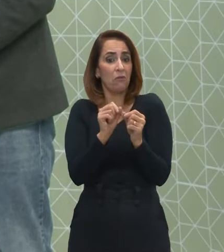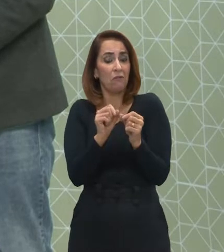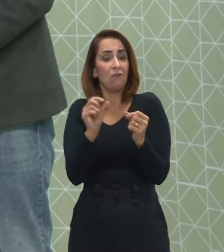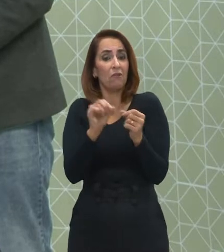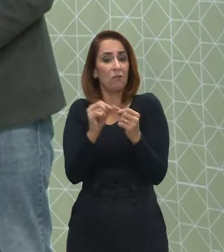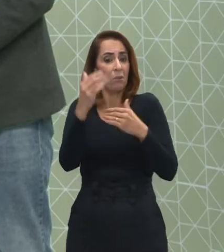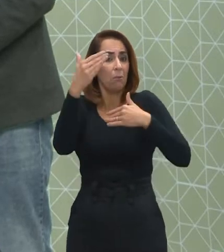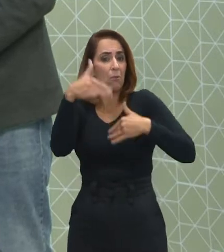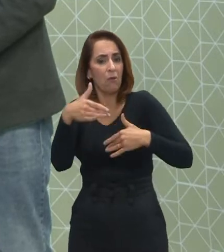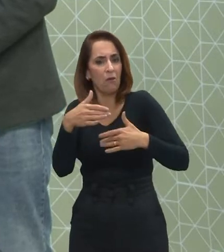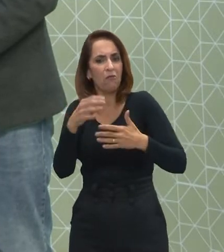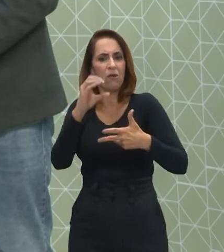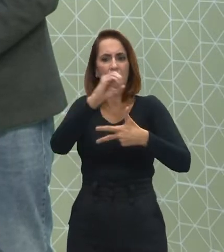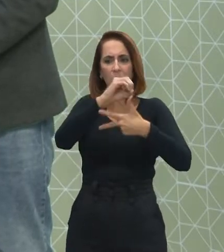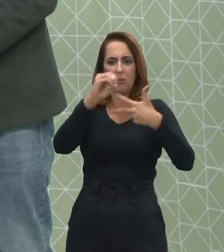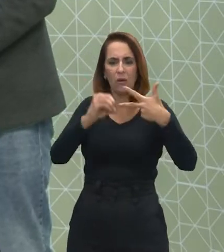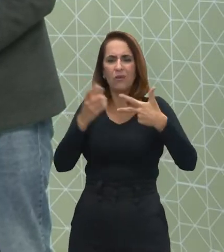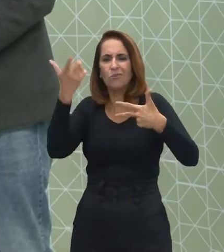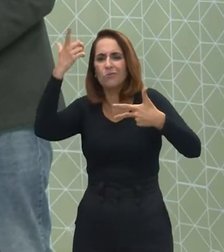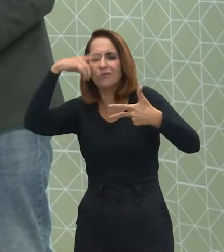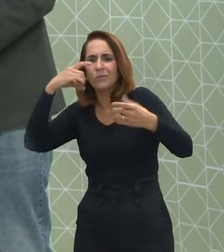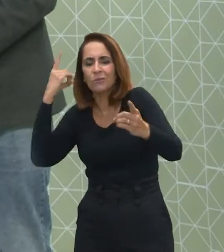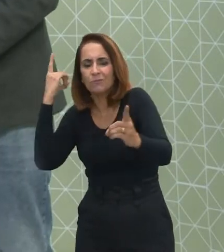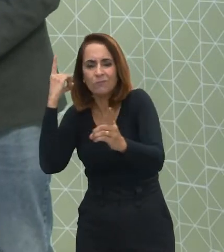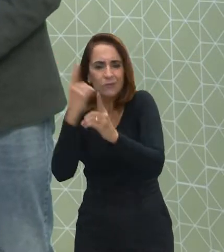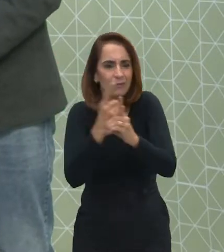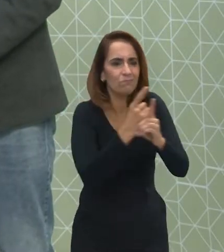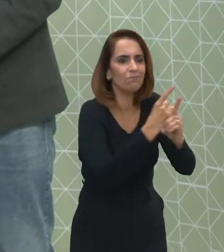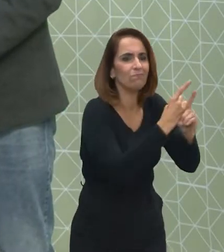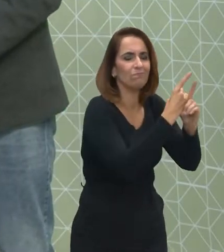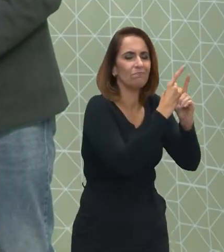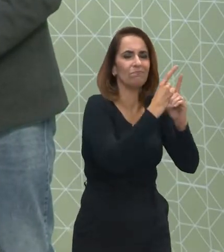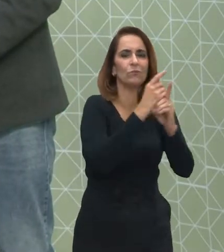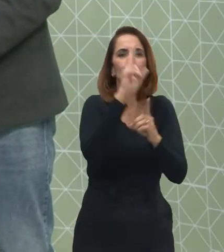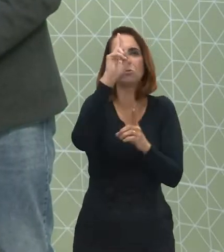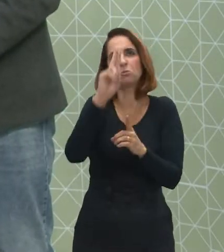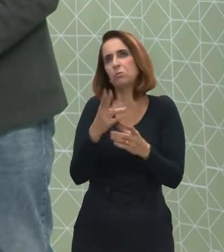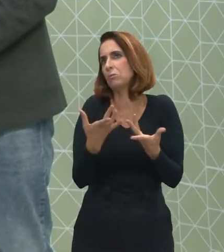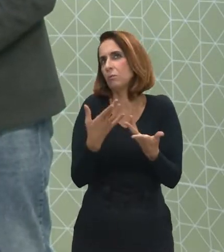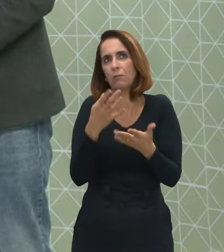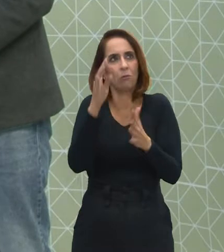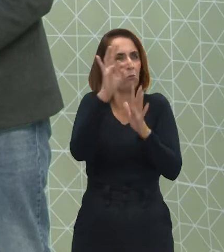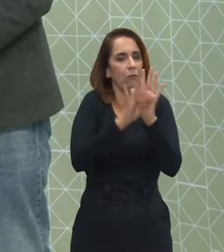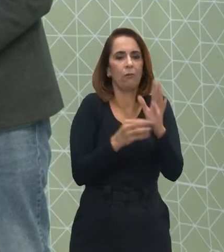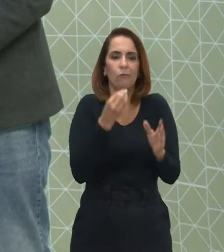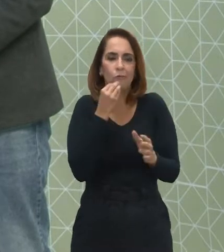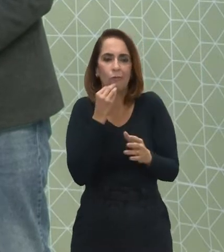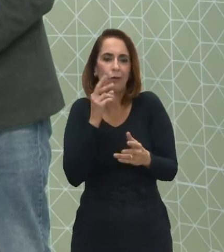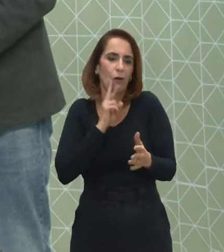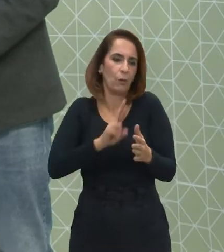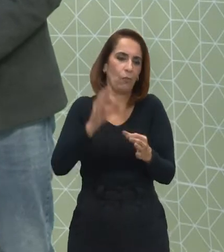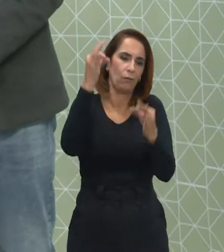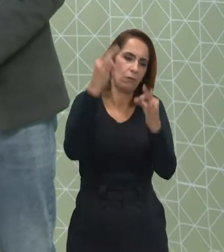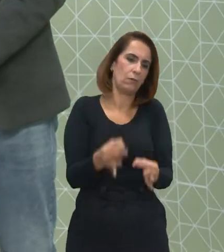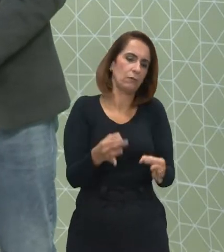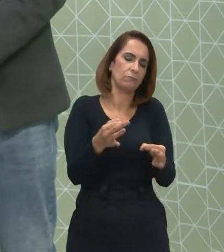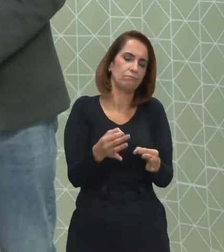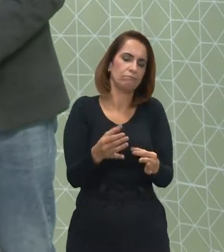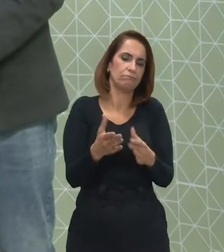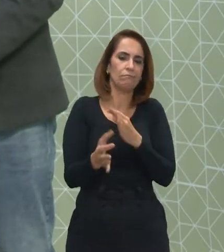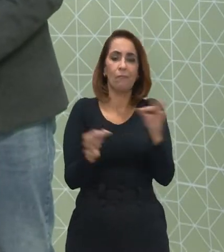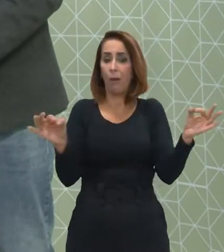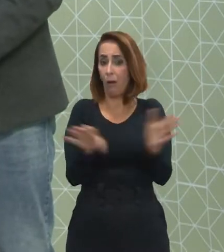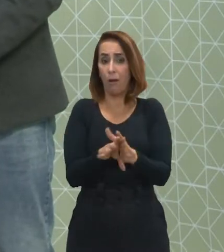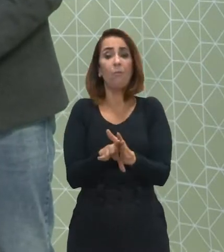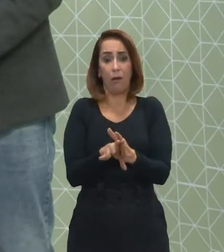a prova do Enem, ele consiga encontrar, utilizando o texto, a resposta correta para a resolução